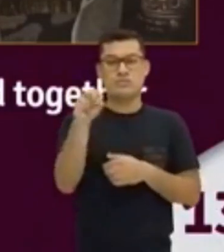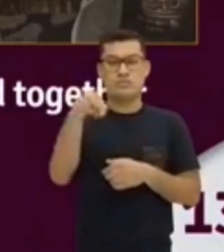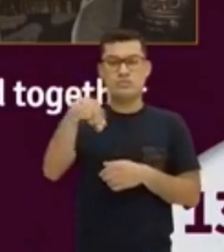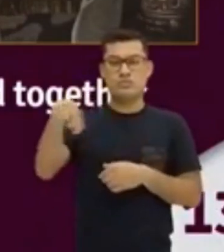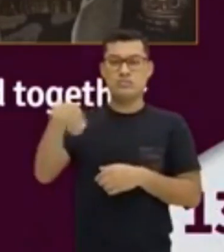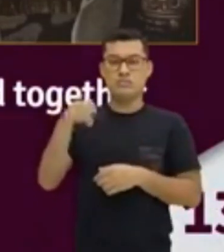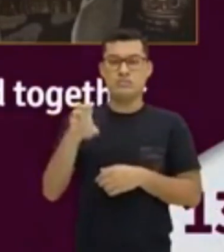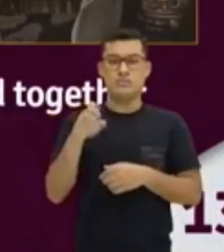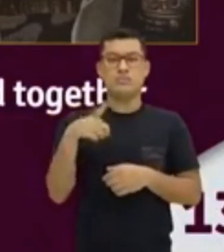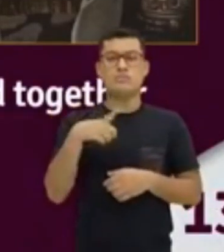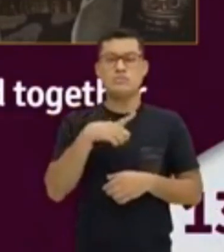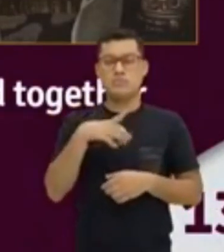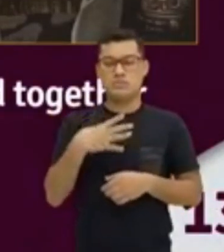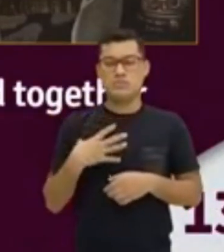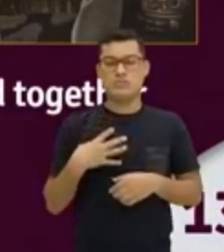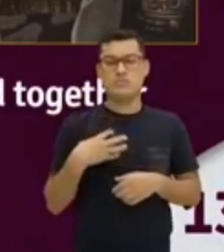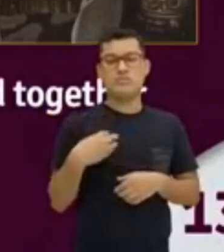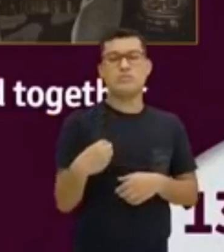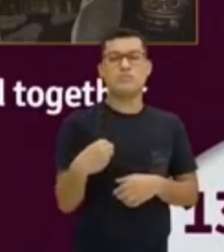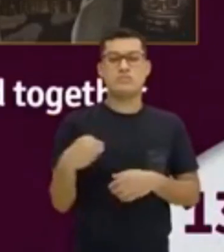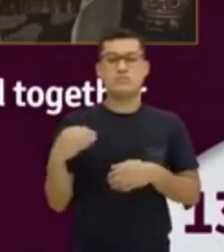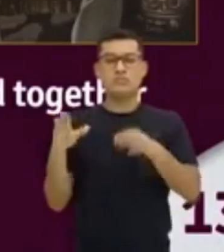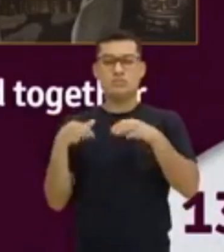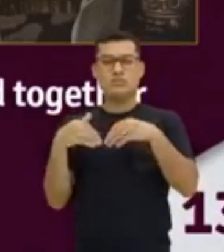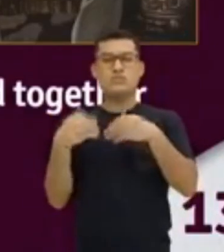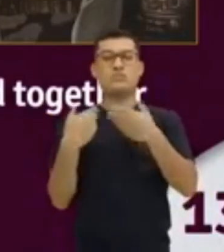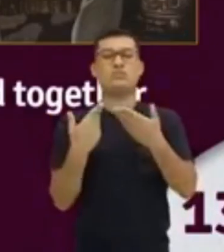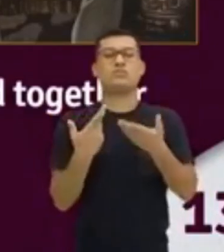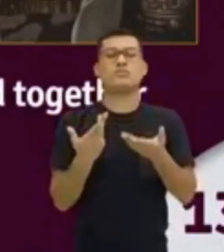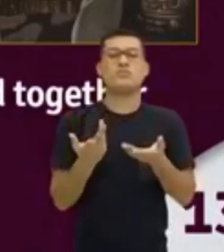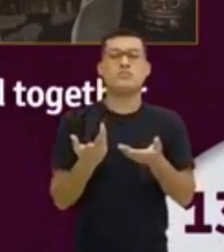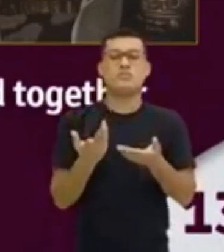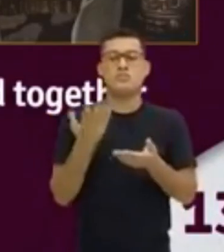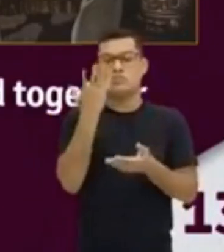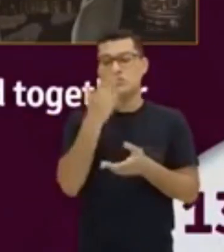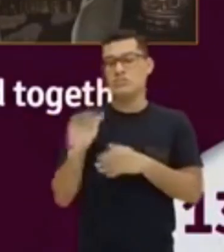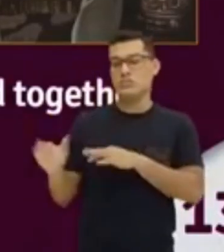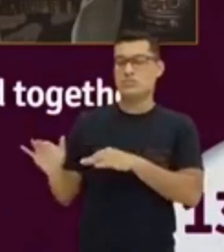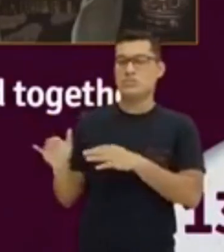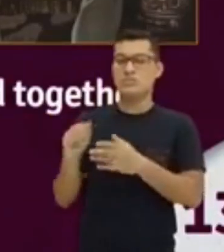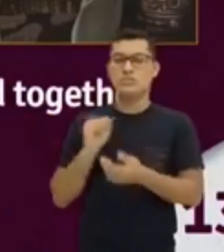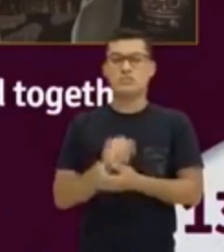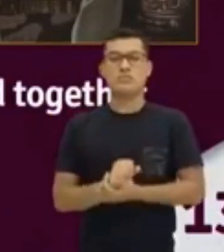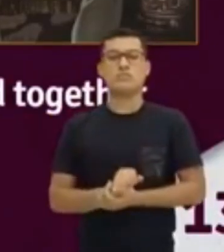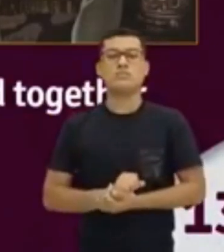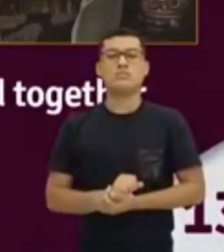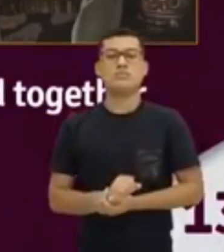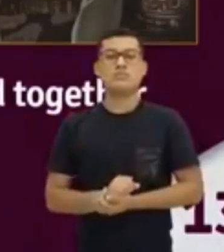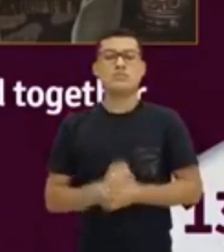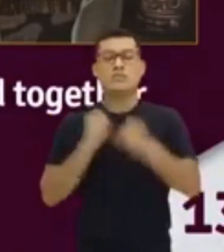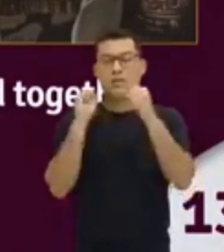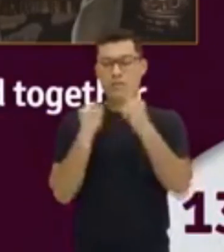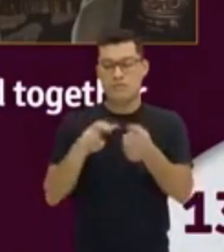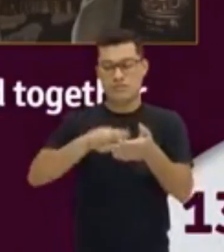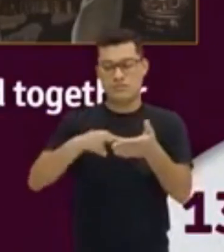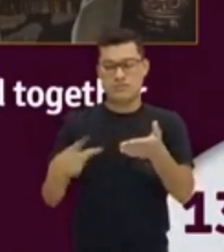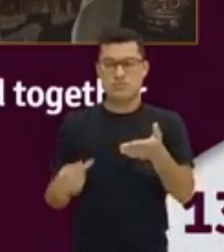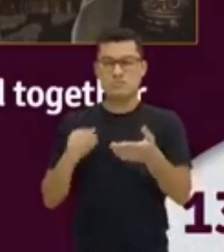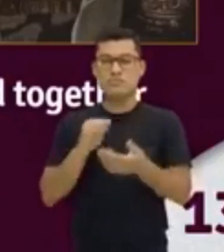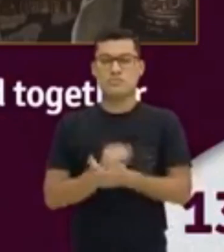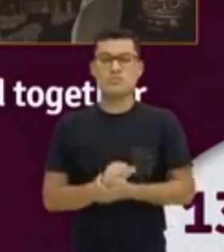Eles teve filhos? Teves. Quais são as crianças? Crianças, a gente pode traduzir,